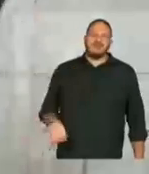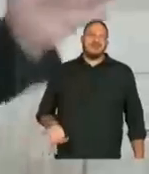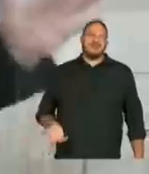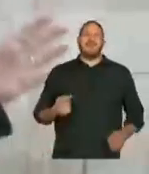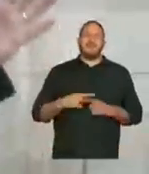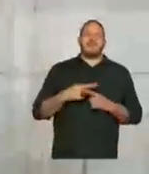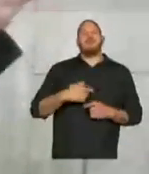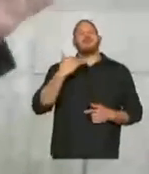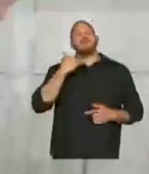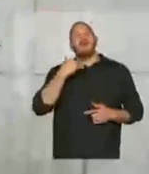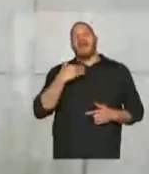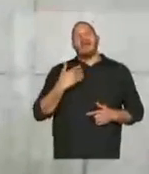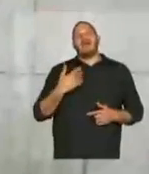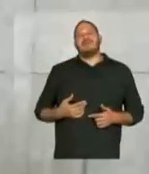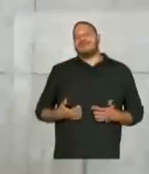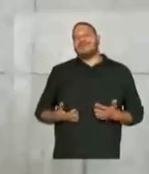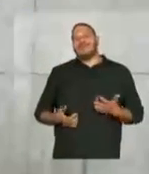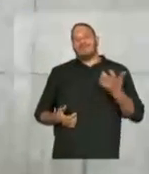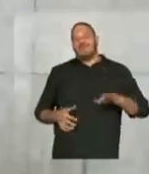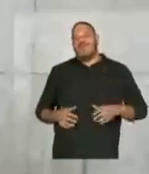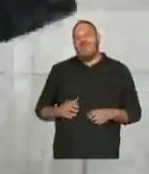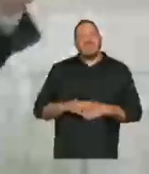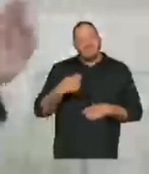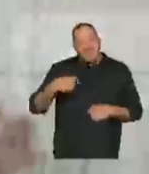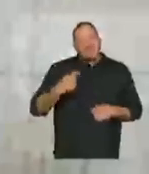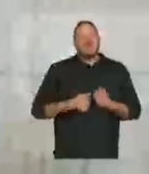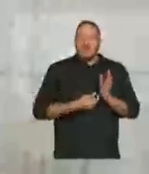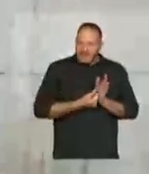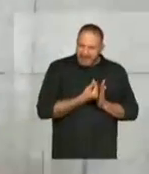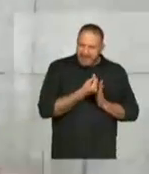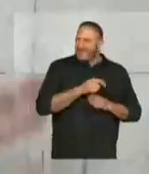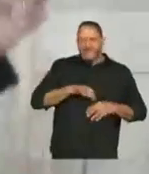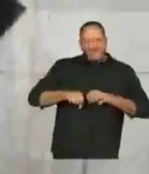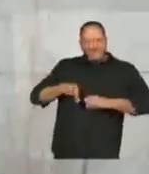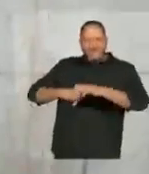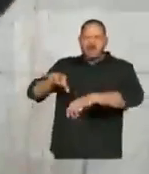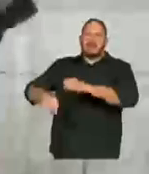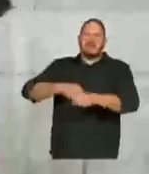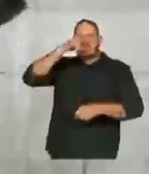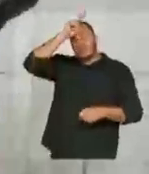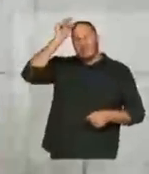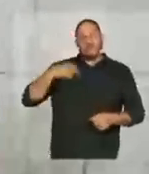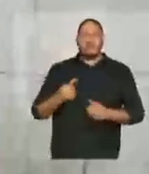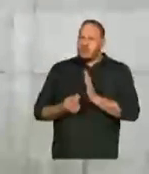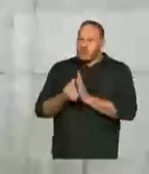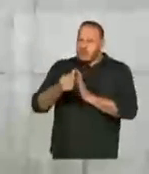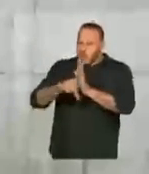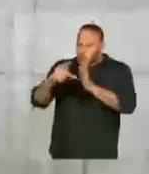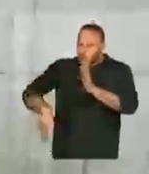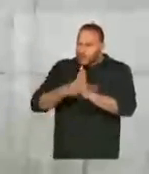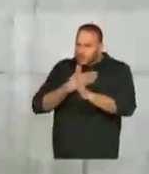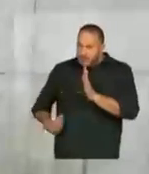Porque os bancos não se contentam, eles precisam avançar no orçamento público. E o orçamento público, se a